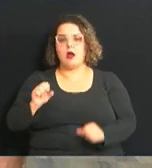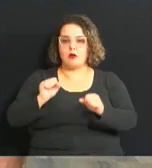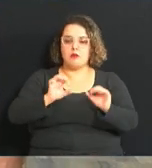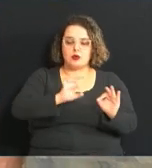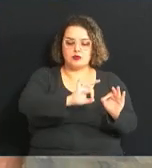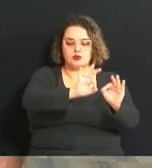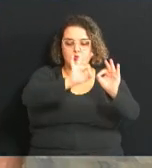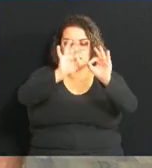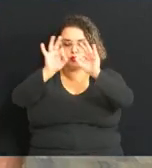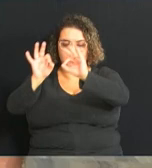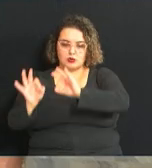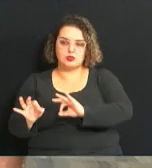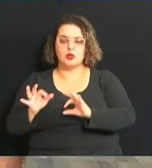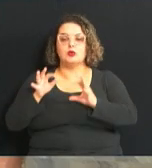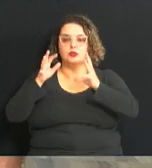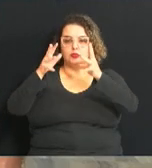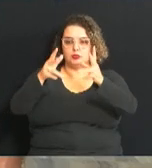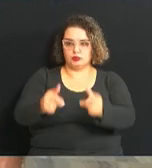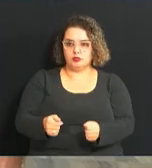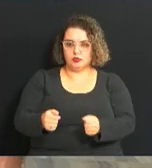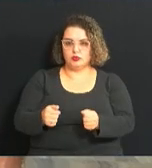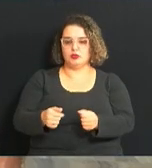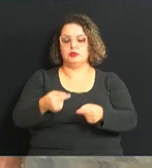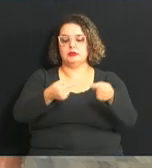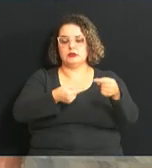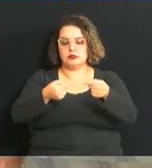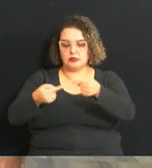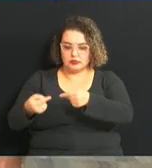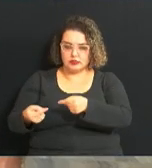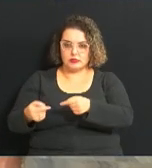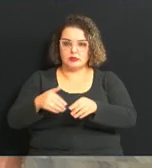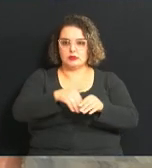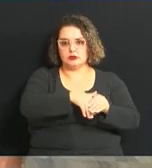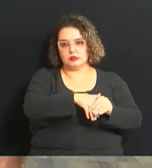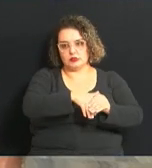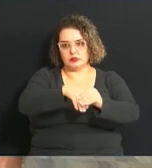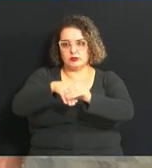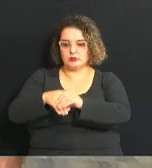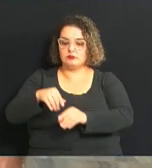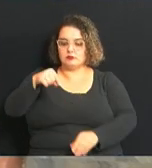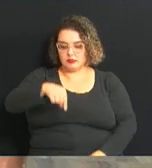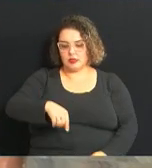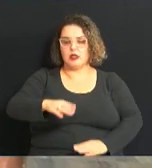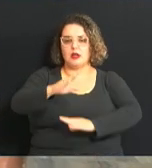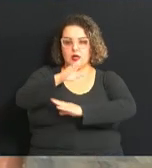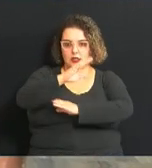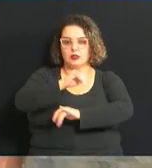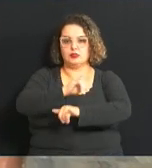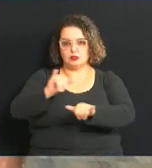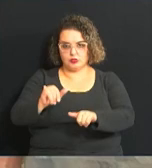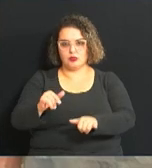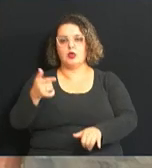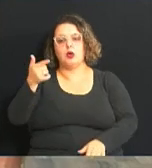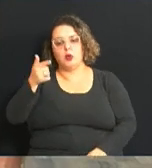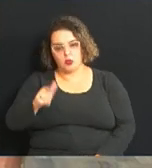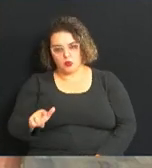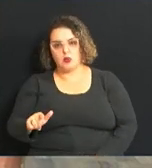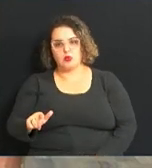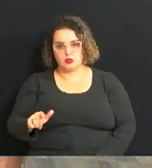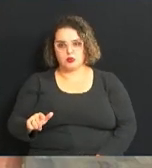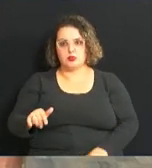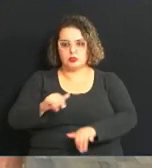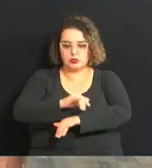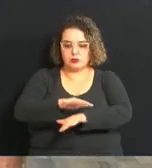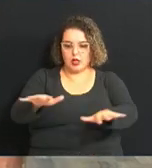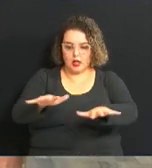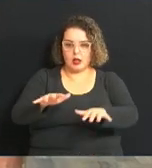ou assistir na íntegra todas as discussões e votações. Mas aqui no Câmara Notícia, a gente continua repercutindo.